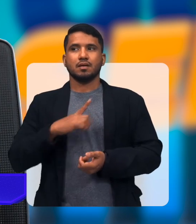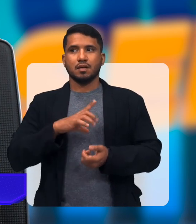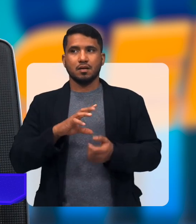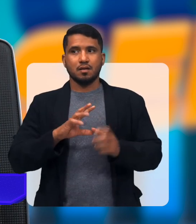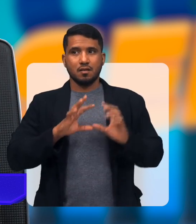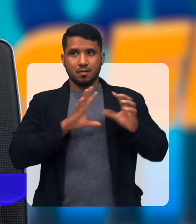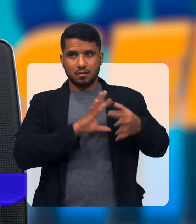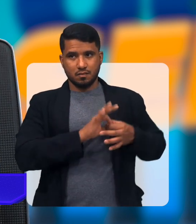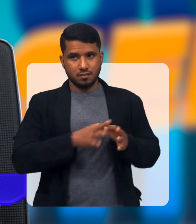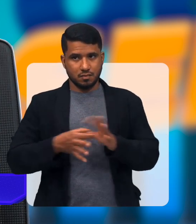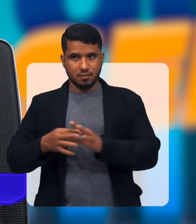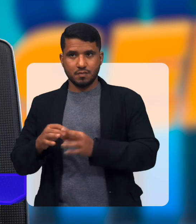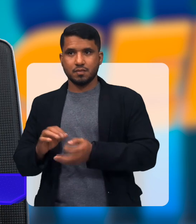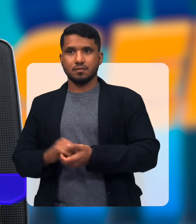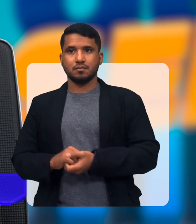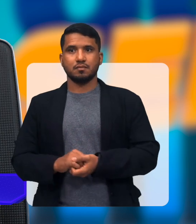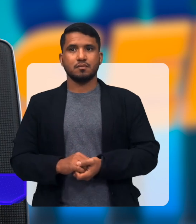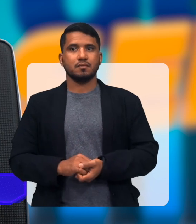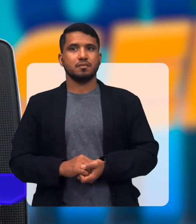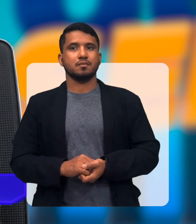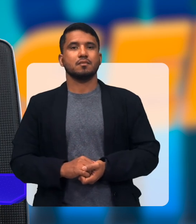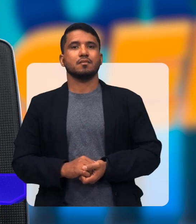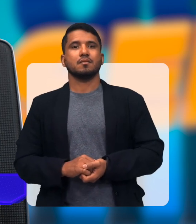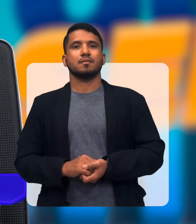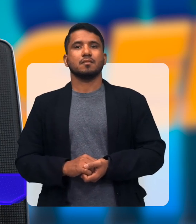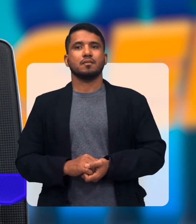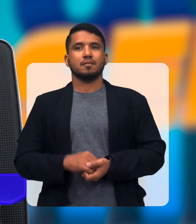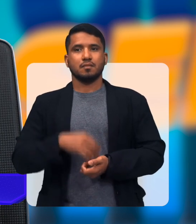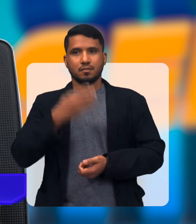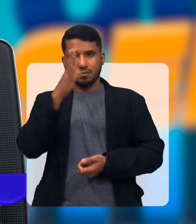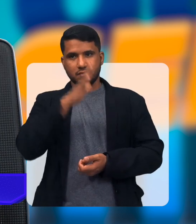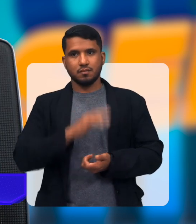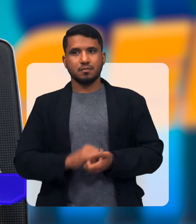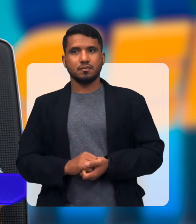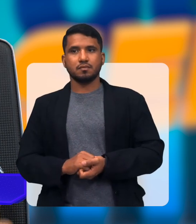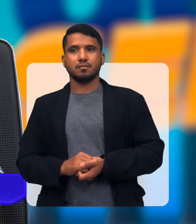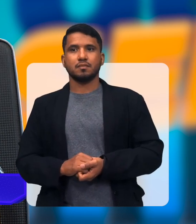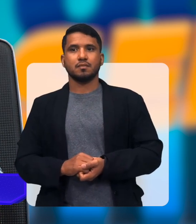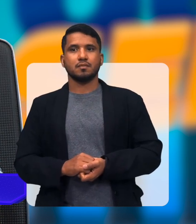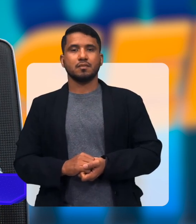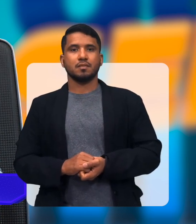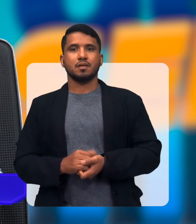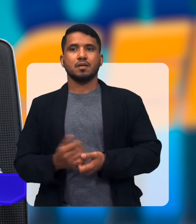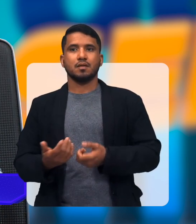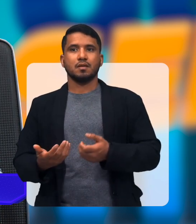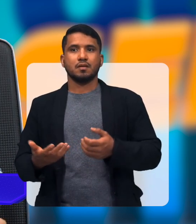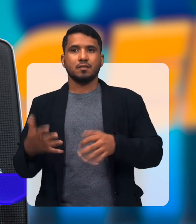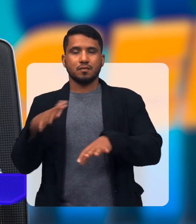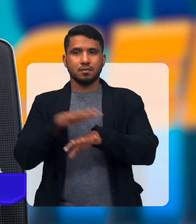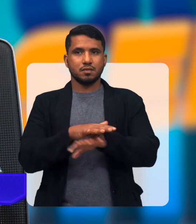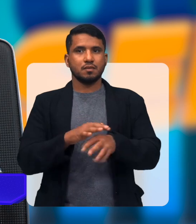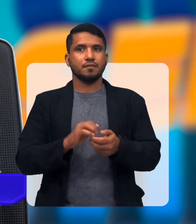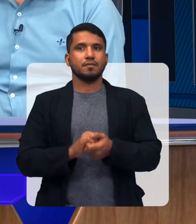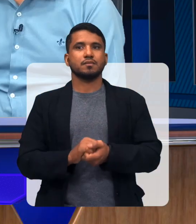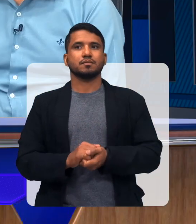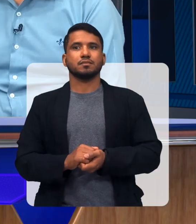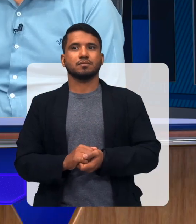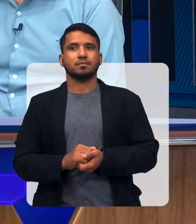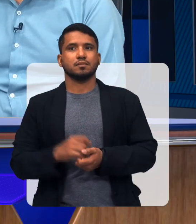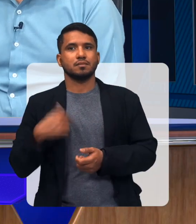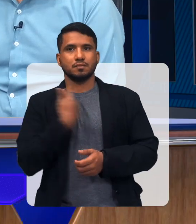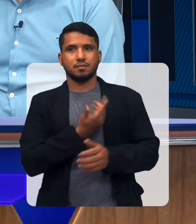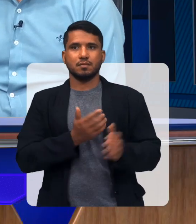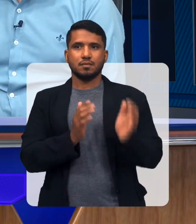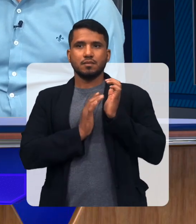Que ela acontece em nível primeiro estadual Depois o nacional Inclusive, viu, Chico? Sim Na